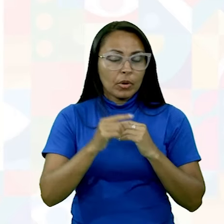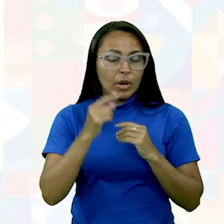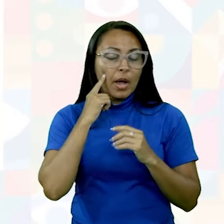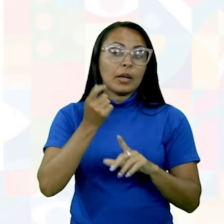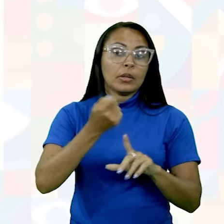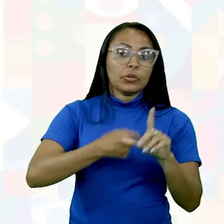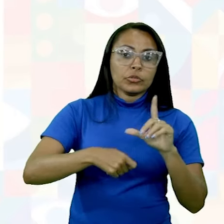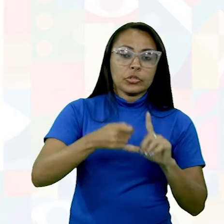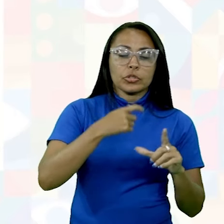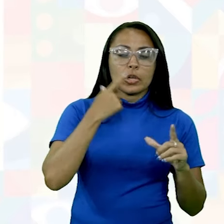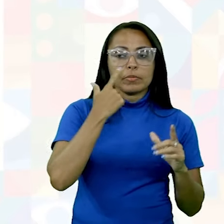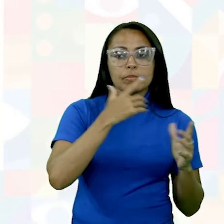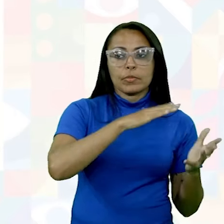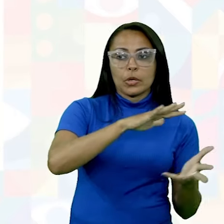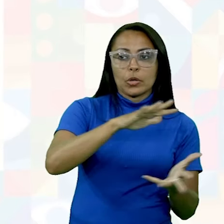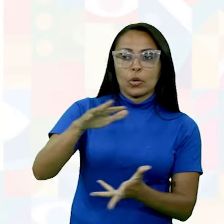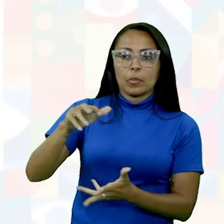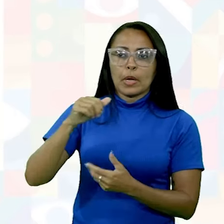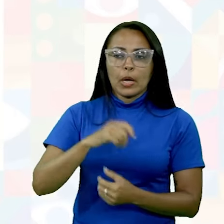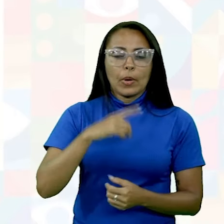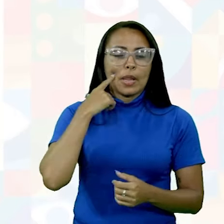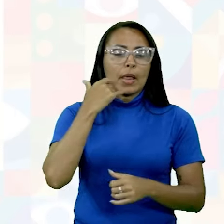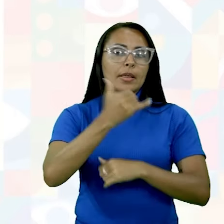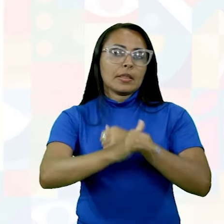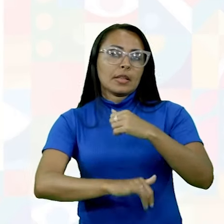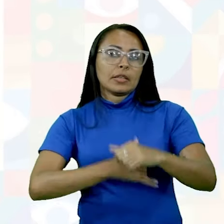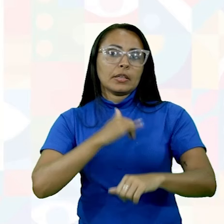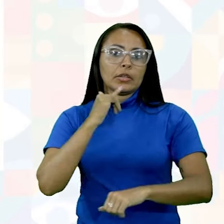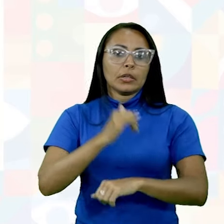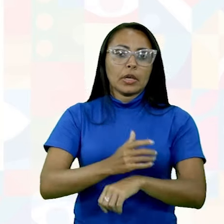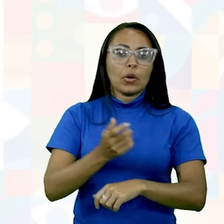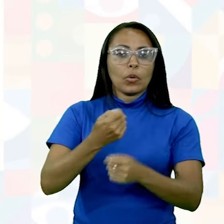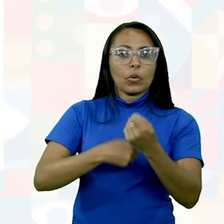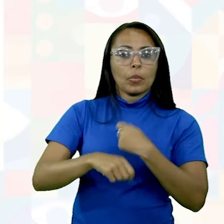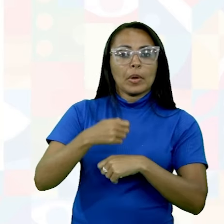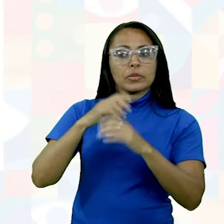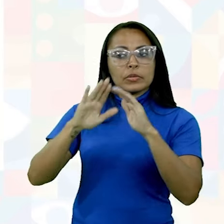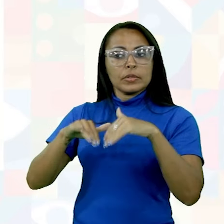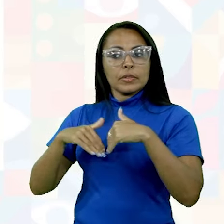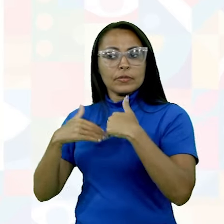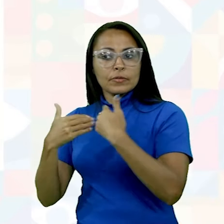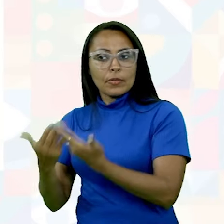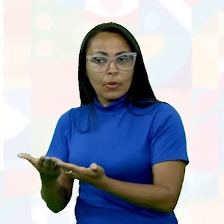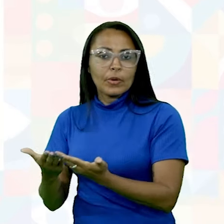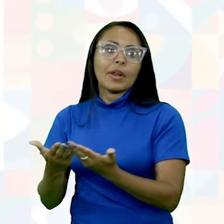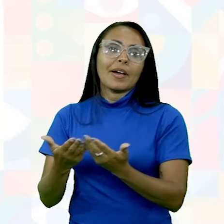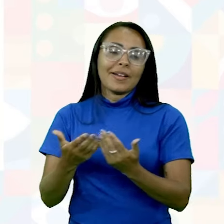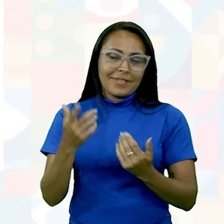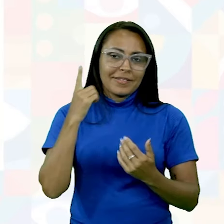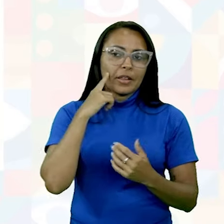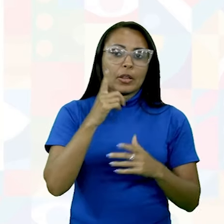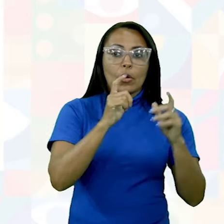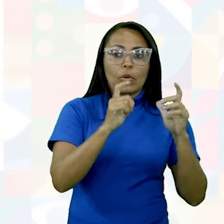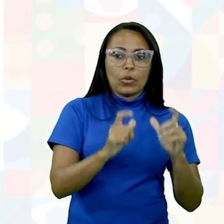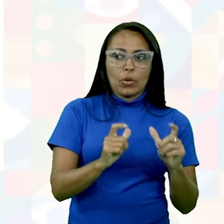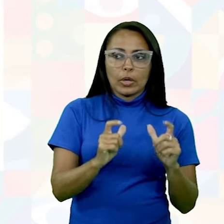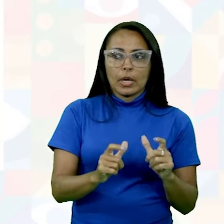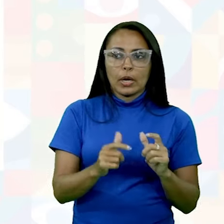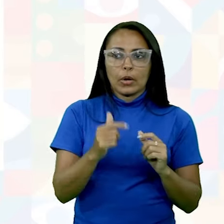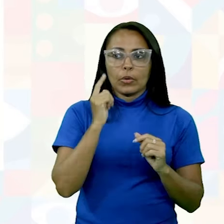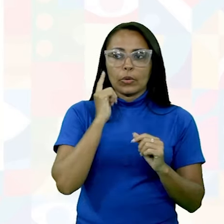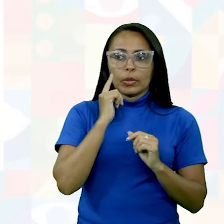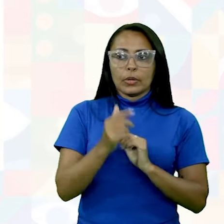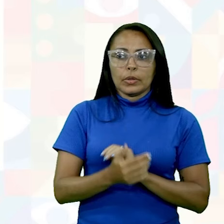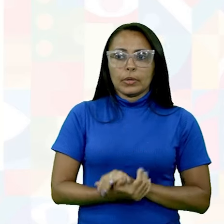global é a logística internacional do comércio exterior, uma logística mais pesada, pela qual nós chamamos de macro